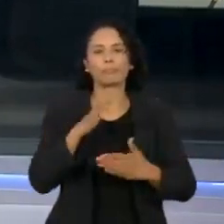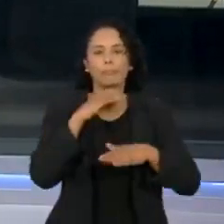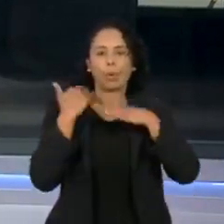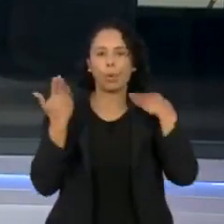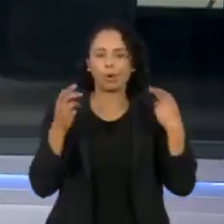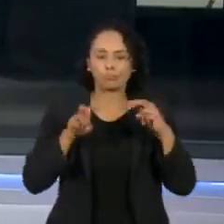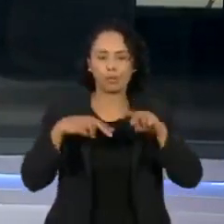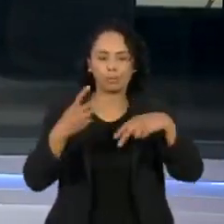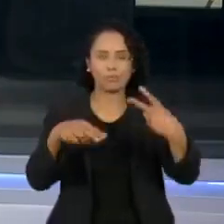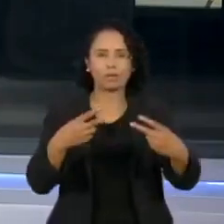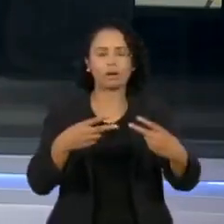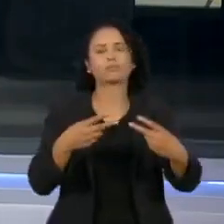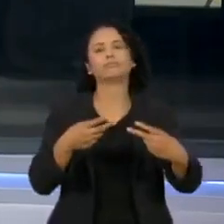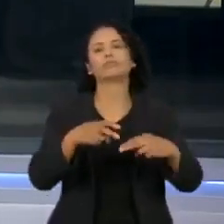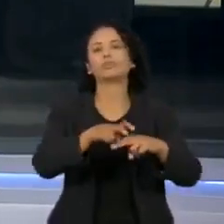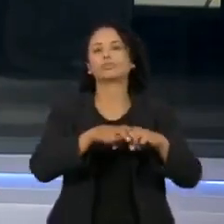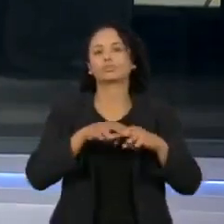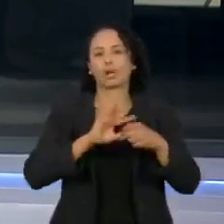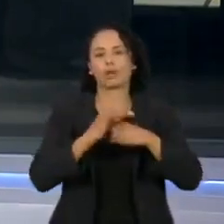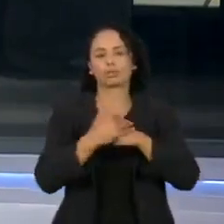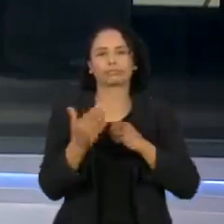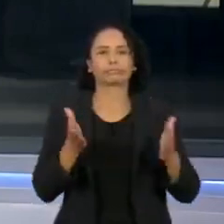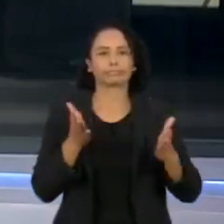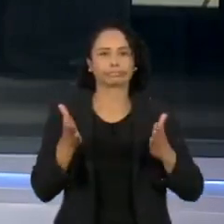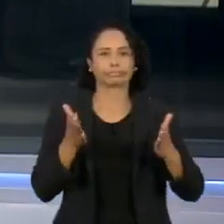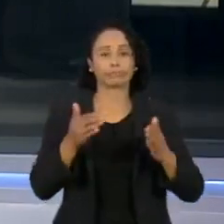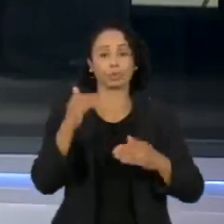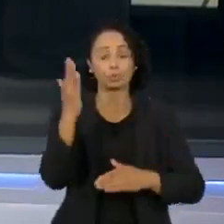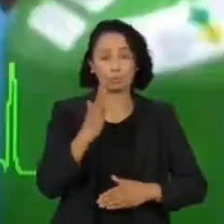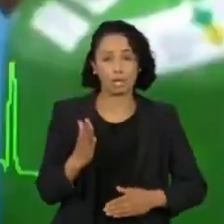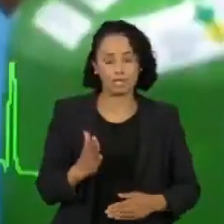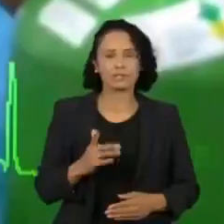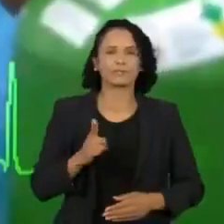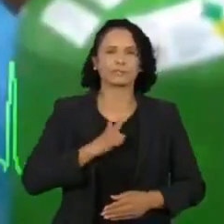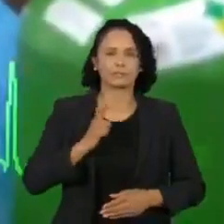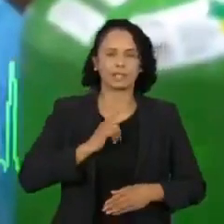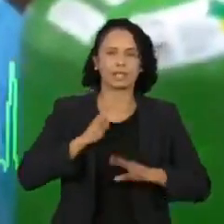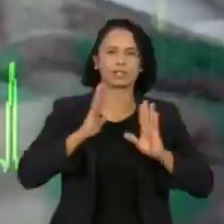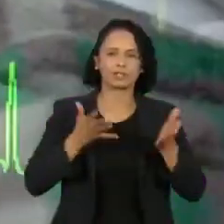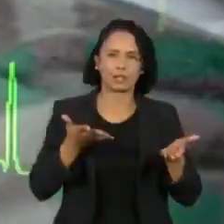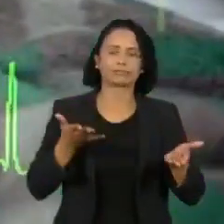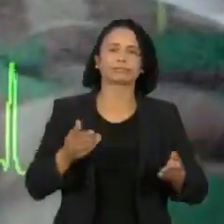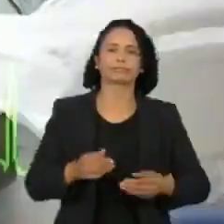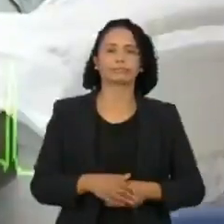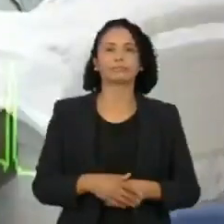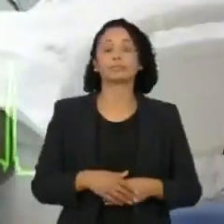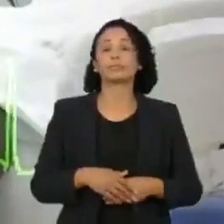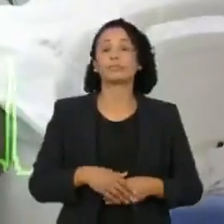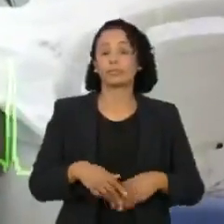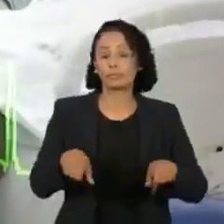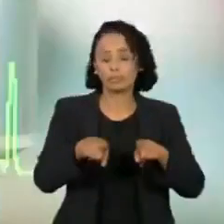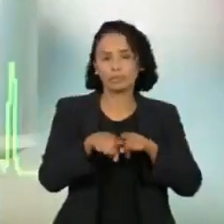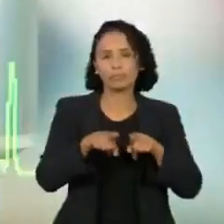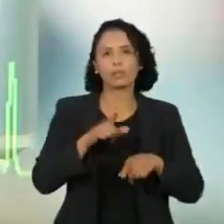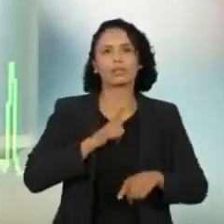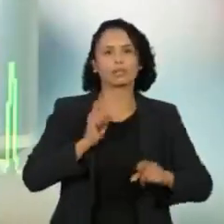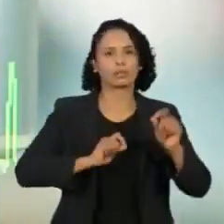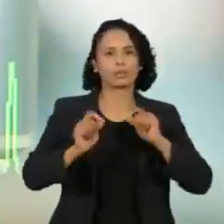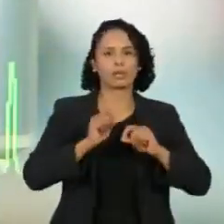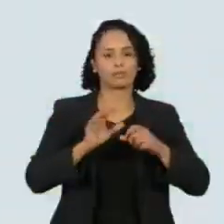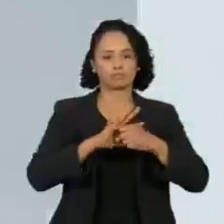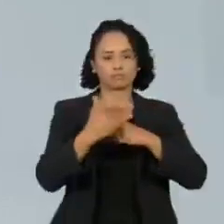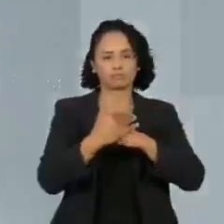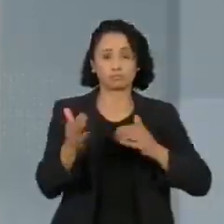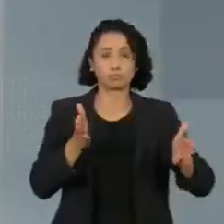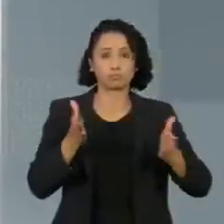órfãos da pandemia. No Brasil, são 130 mil. Uma consequência até então oculta na pandemia vem à